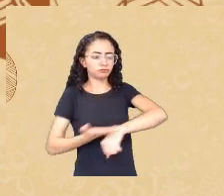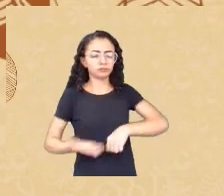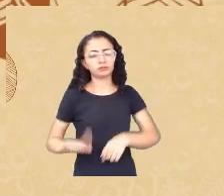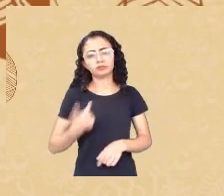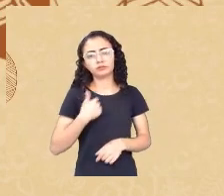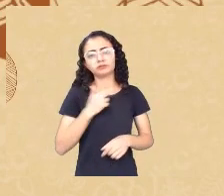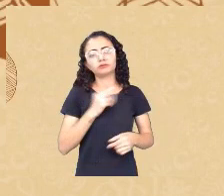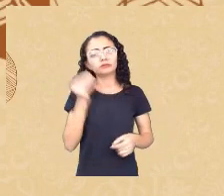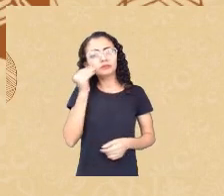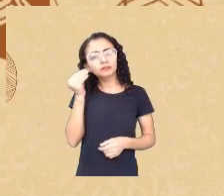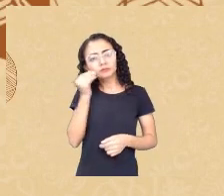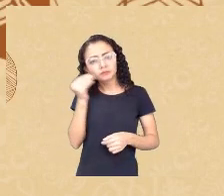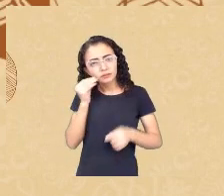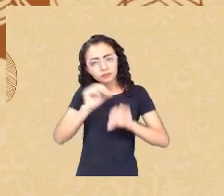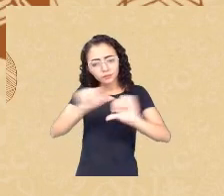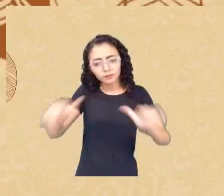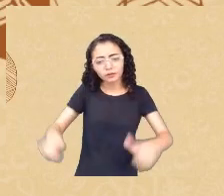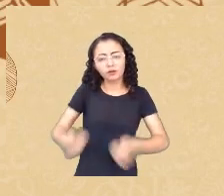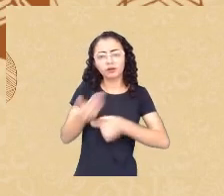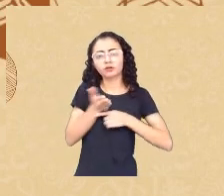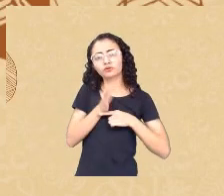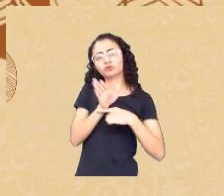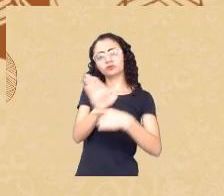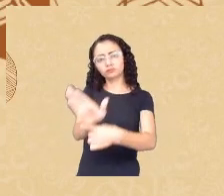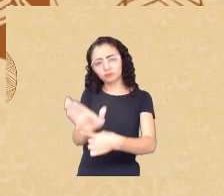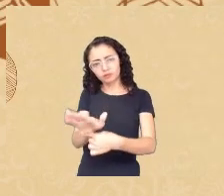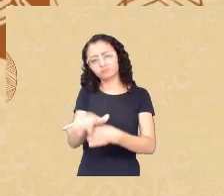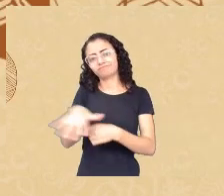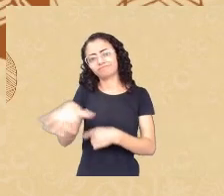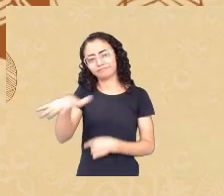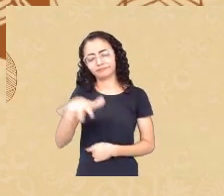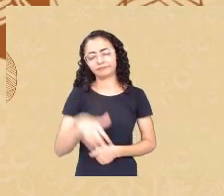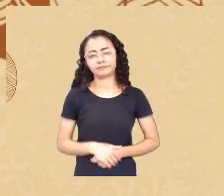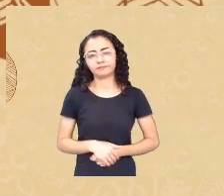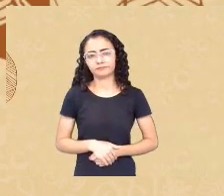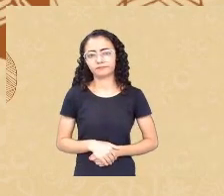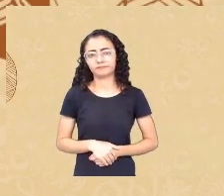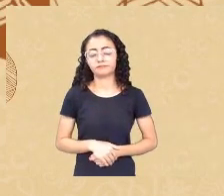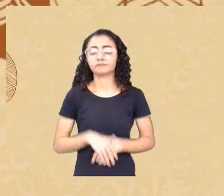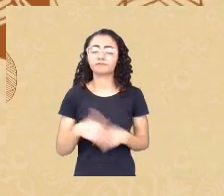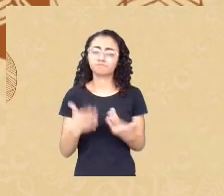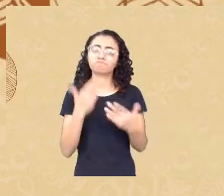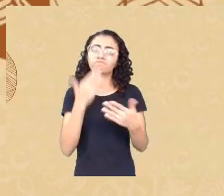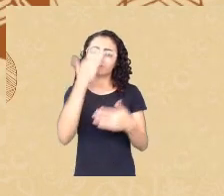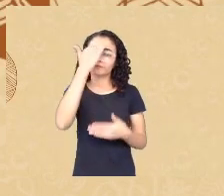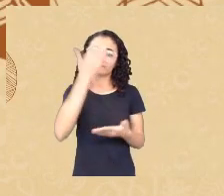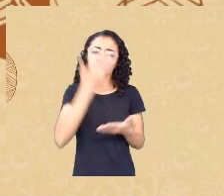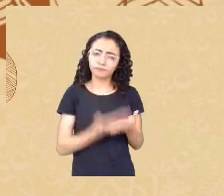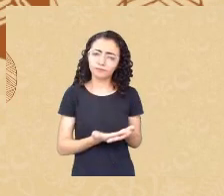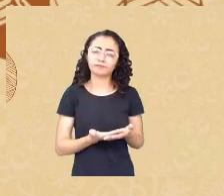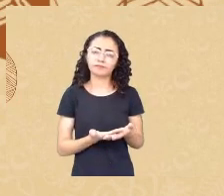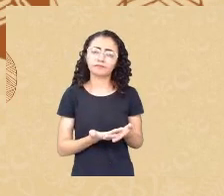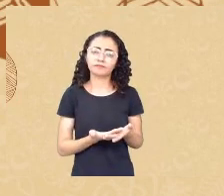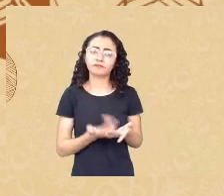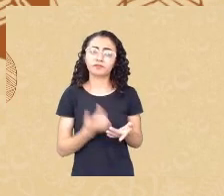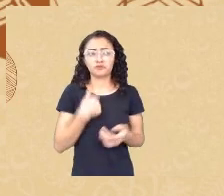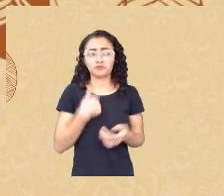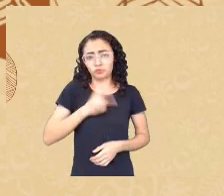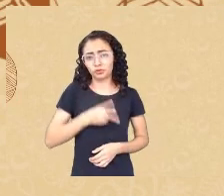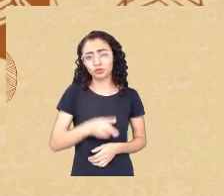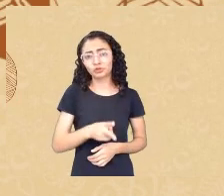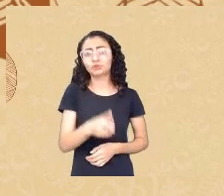alguma medida com esses aspectos mais contemplativos então acredito que ainda continuarei por aqui não sei os desdobramentos